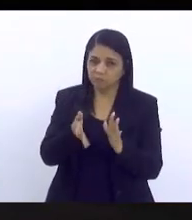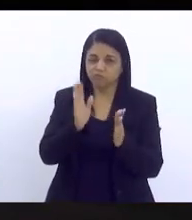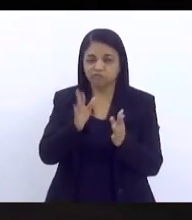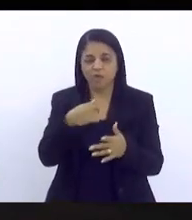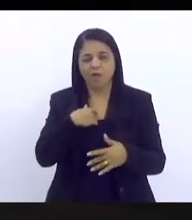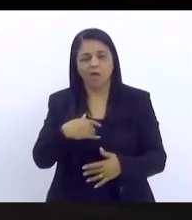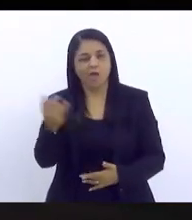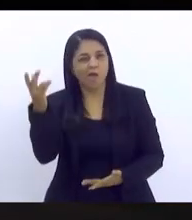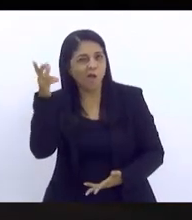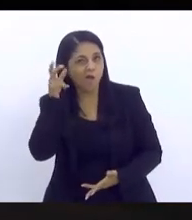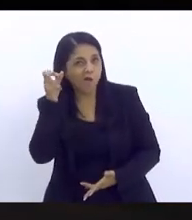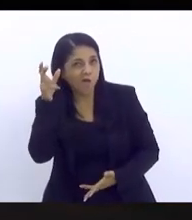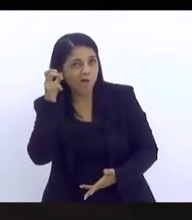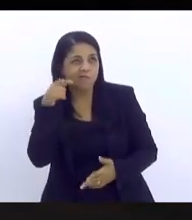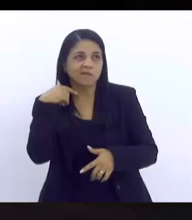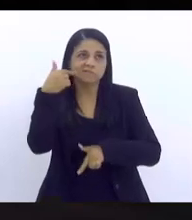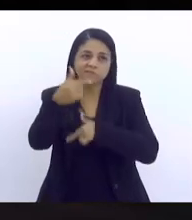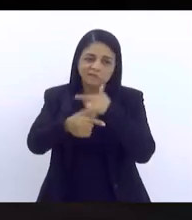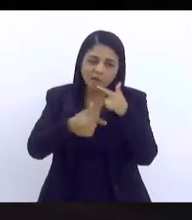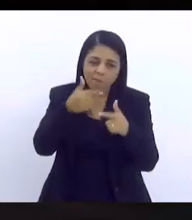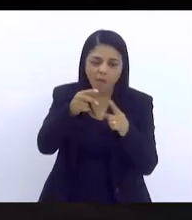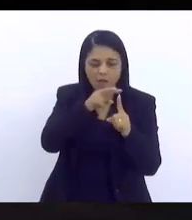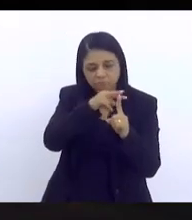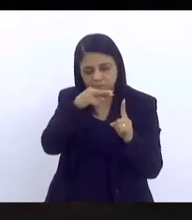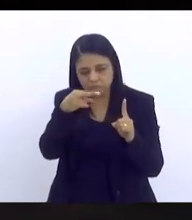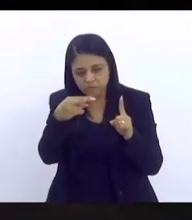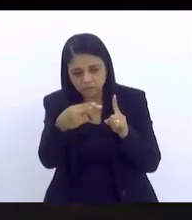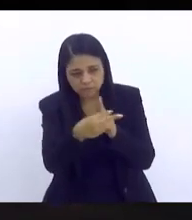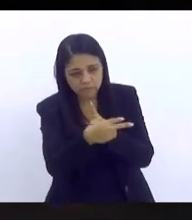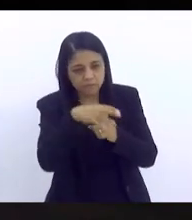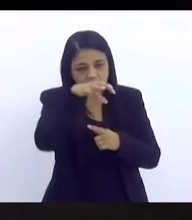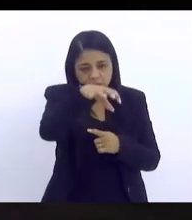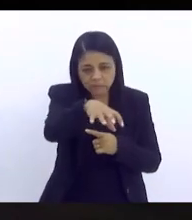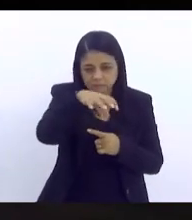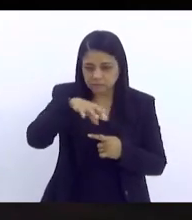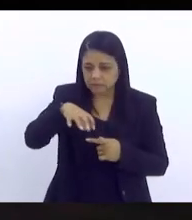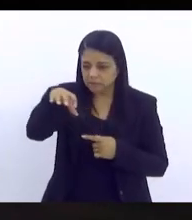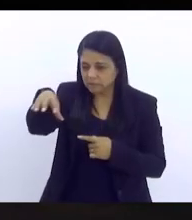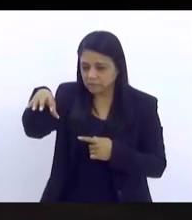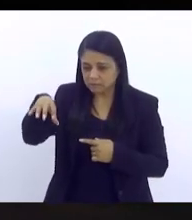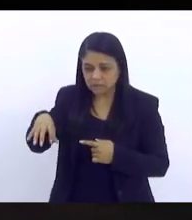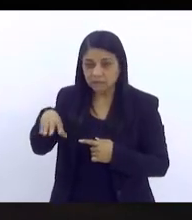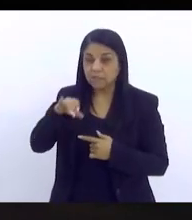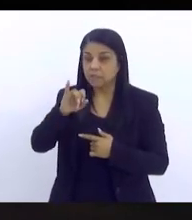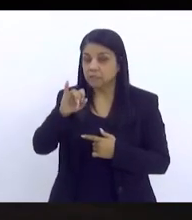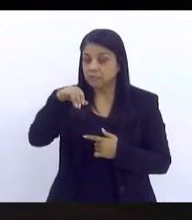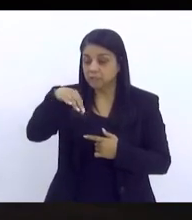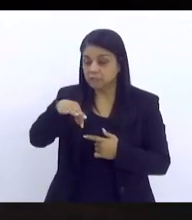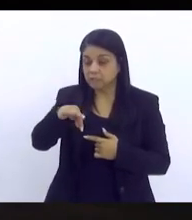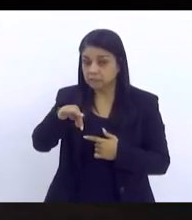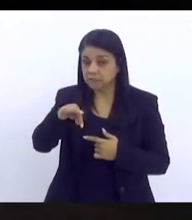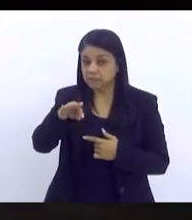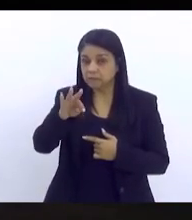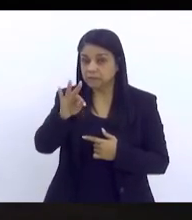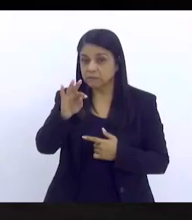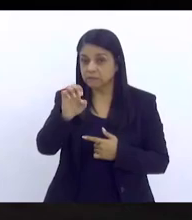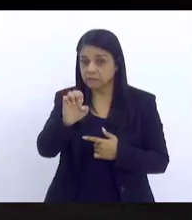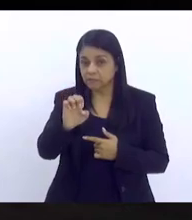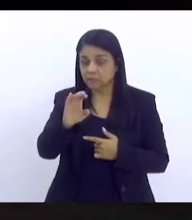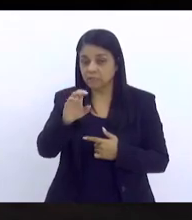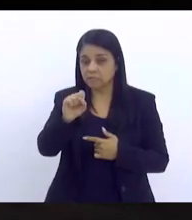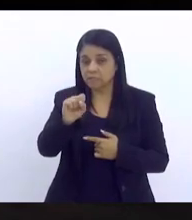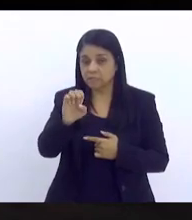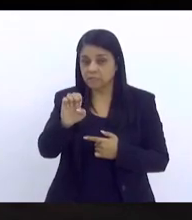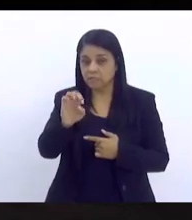trabalho a partir de uma perspectiva da intersetorialidade. A gente ensina isso e aprende isso até na